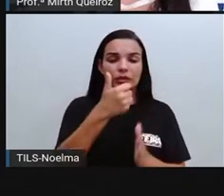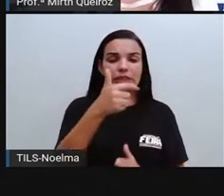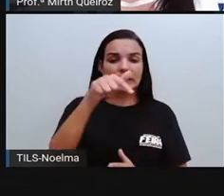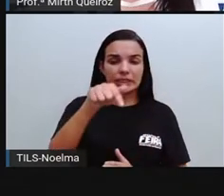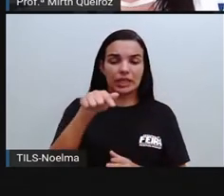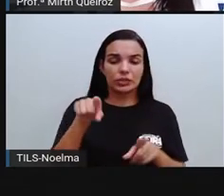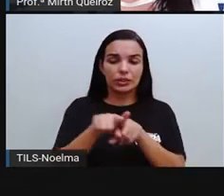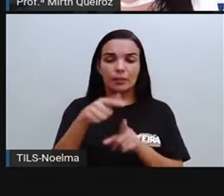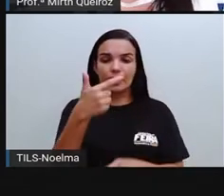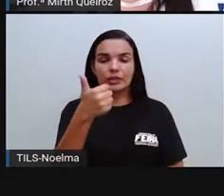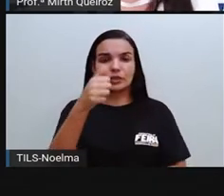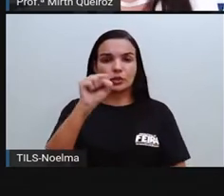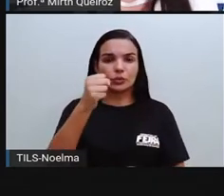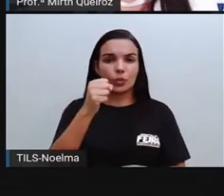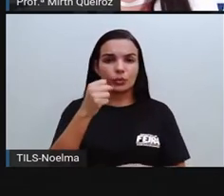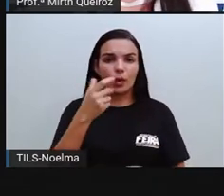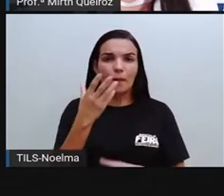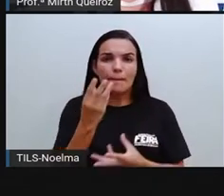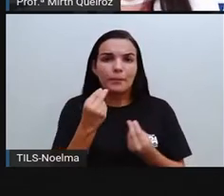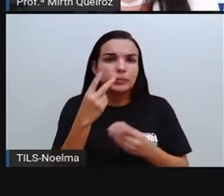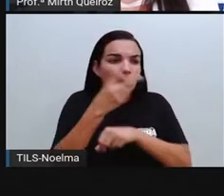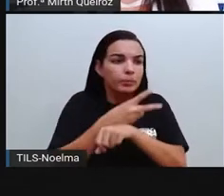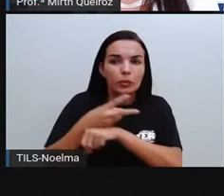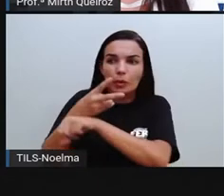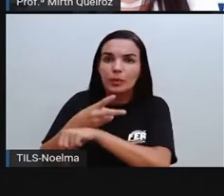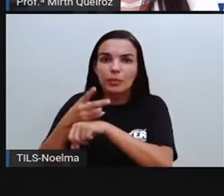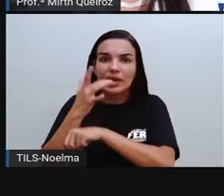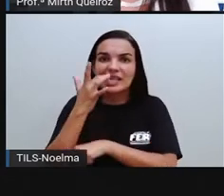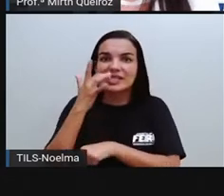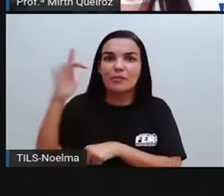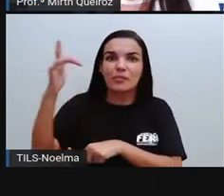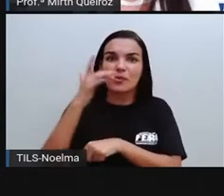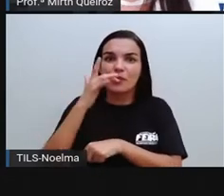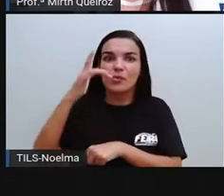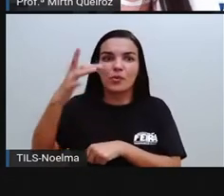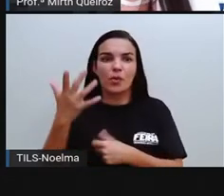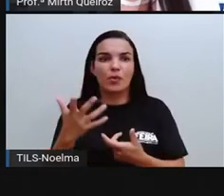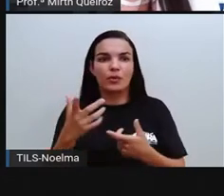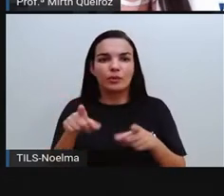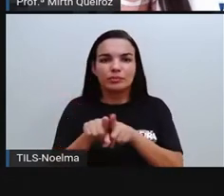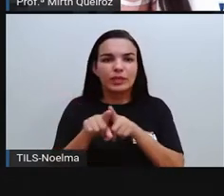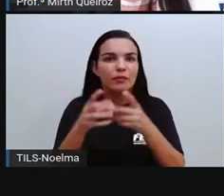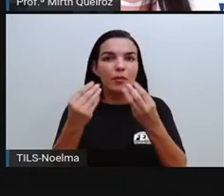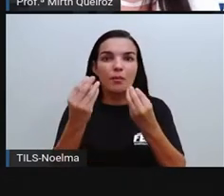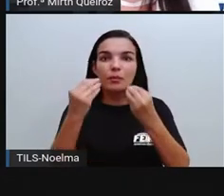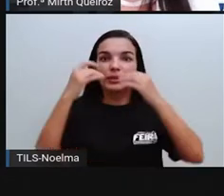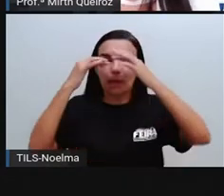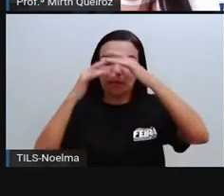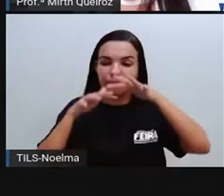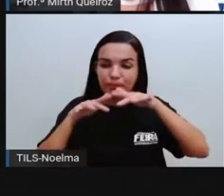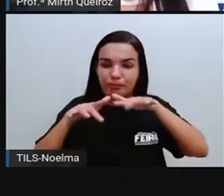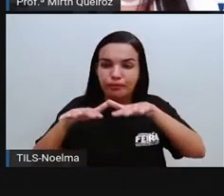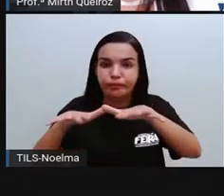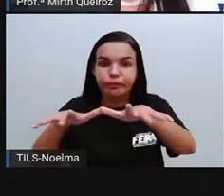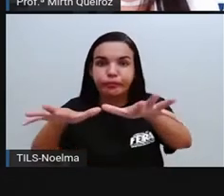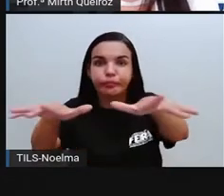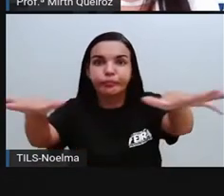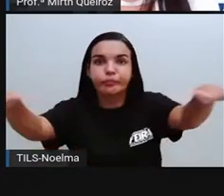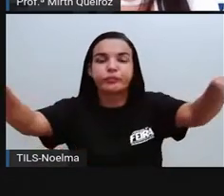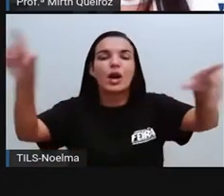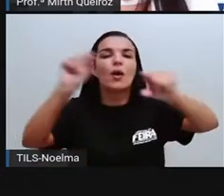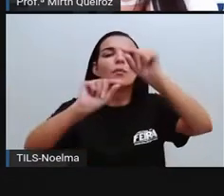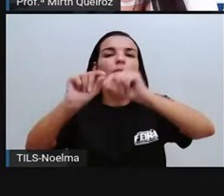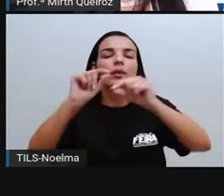intensa busca por metais preciosos desencadeou grandes fluxos migratórios, com destino a